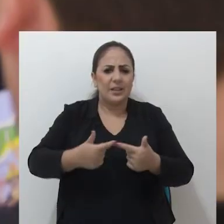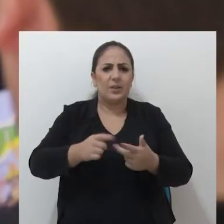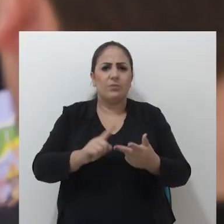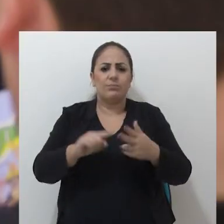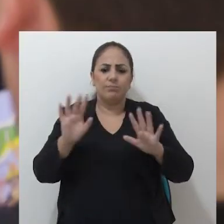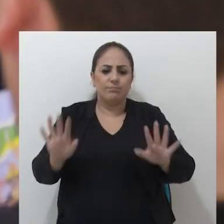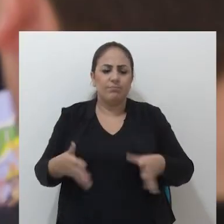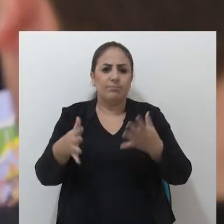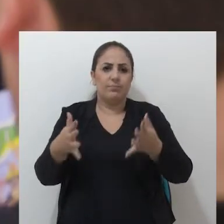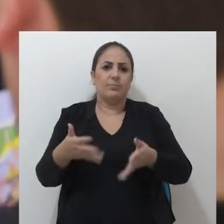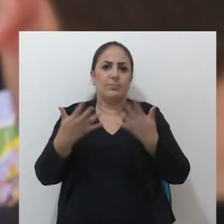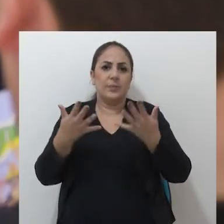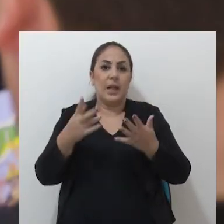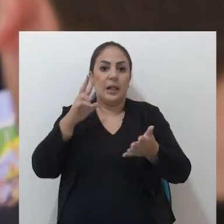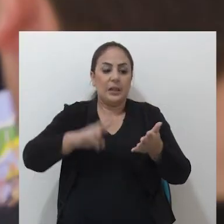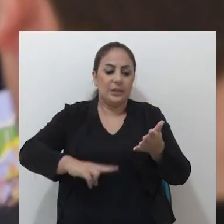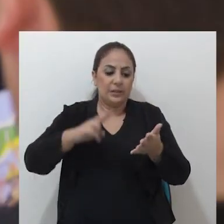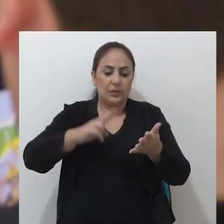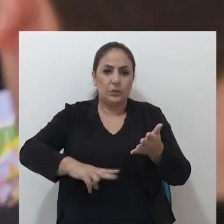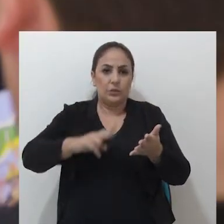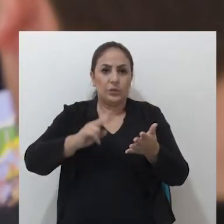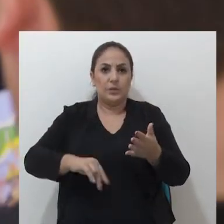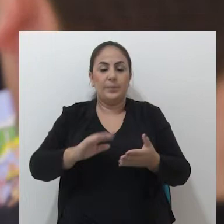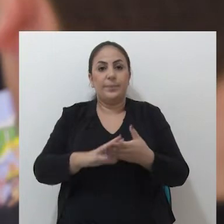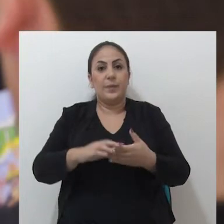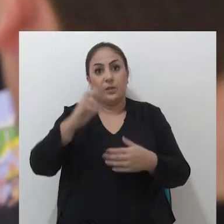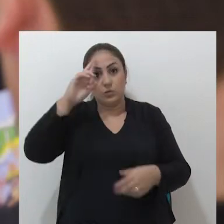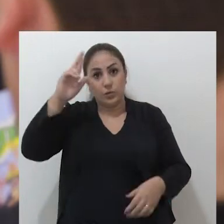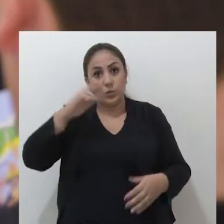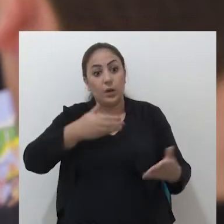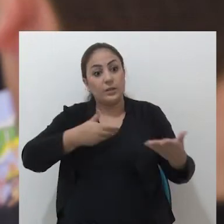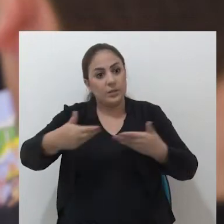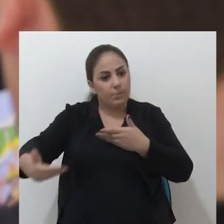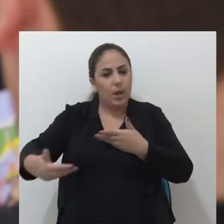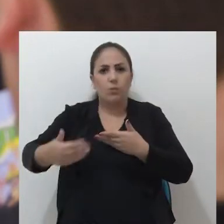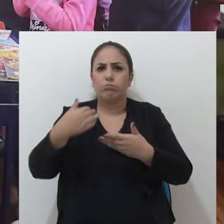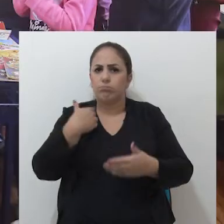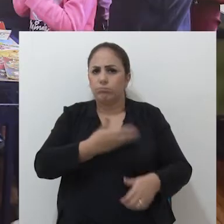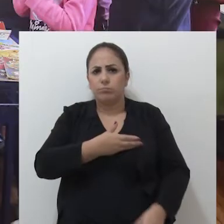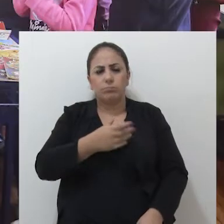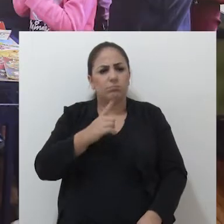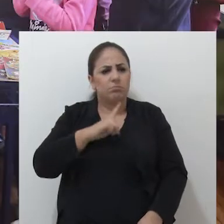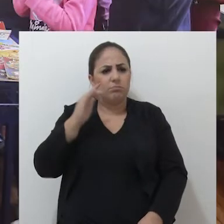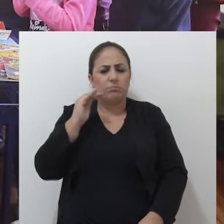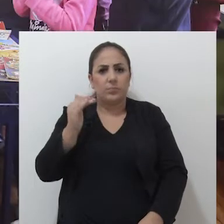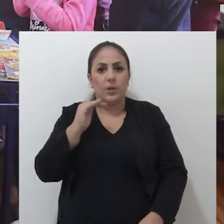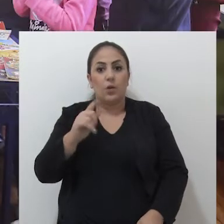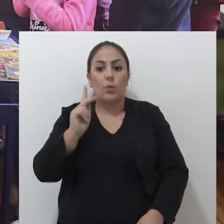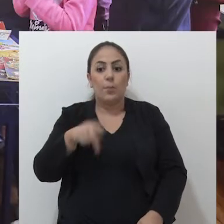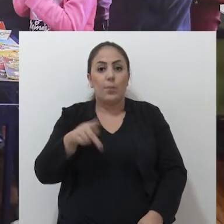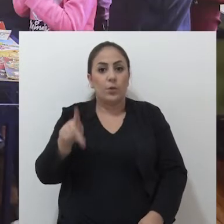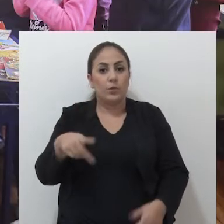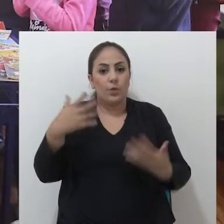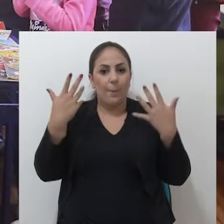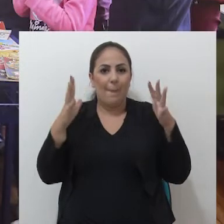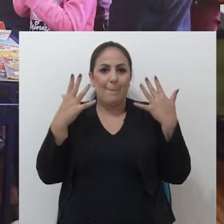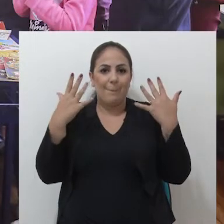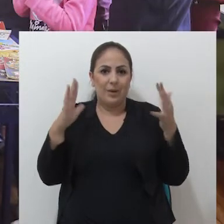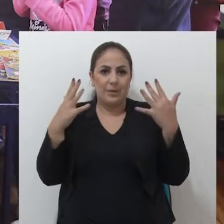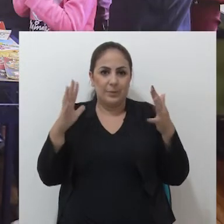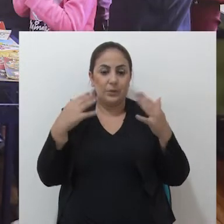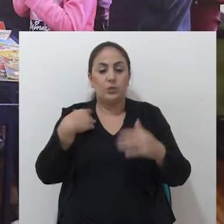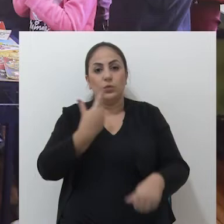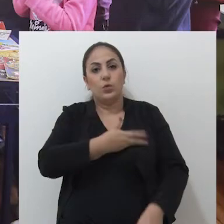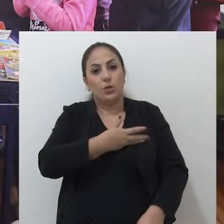várias ações, incentivo à leitura. A diretora nos recebeu lá de portas abertas, os professores